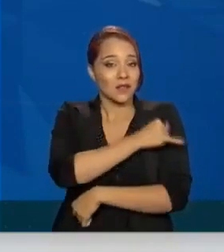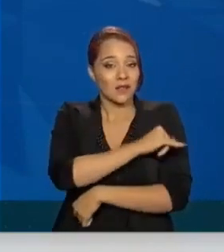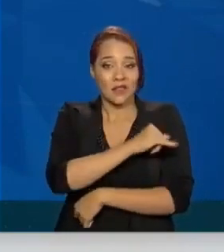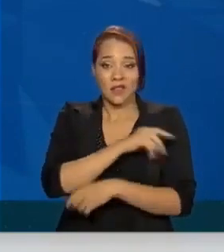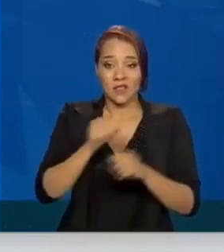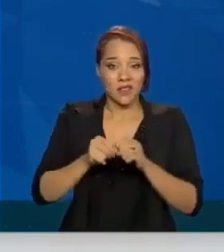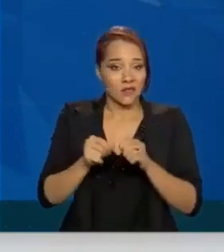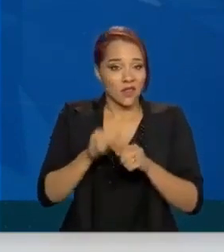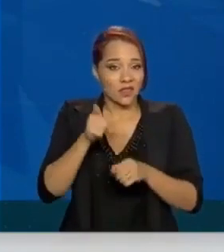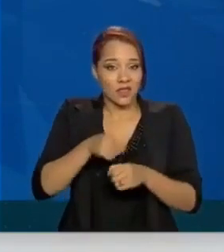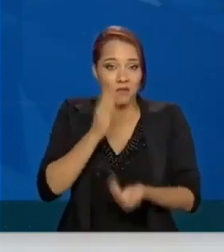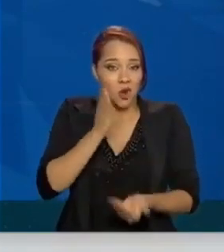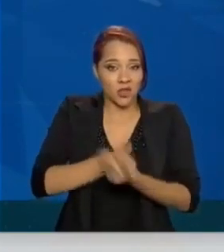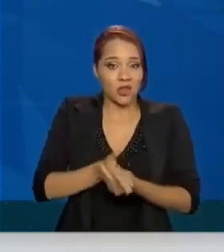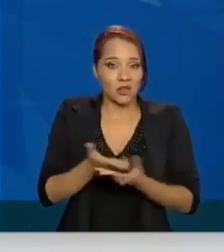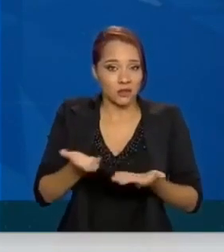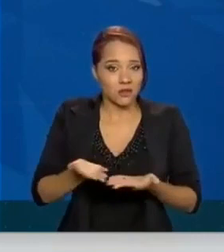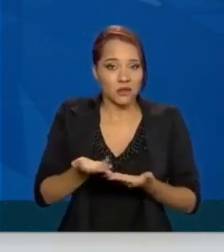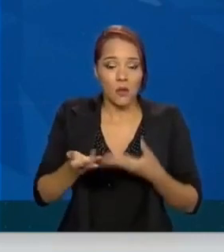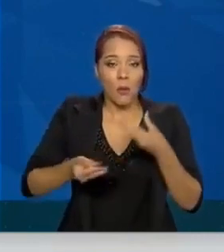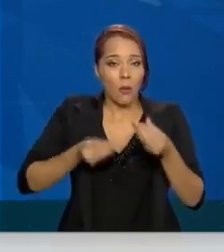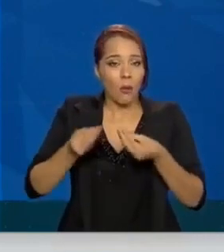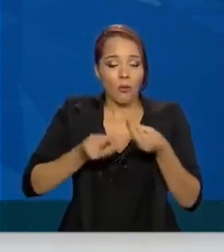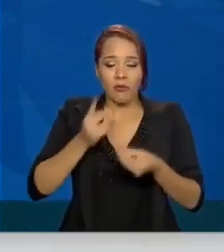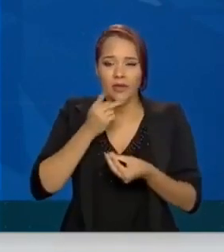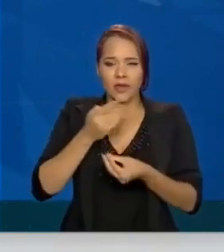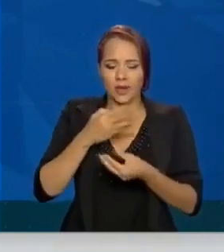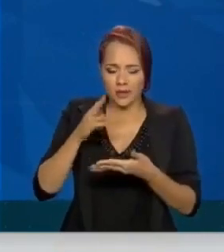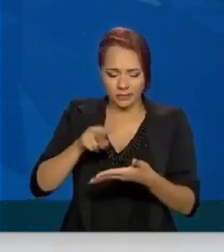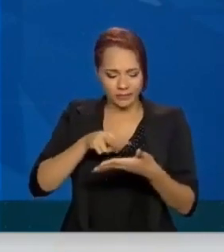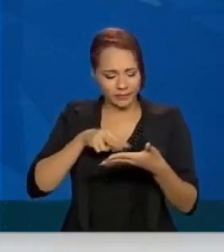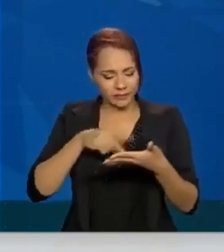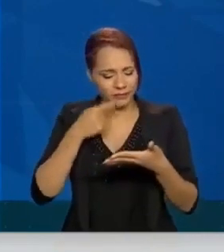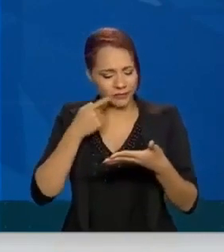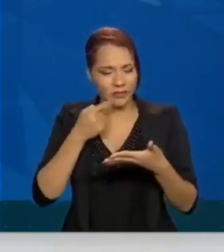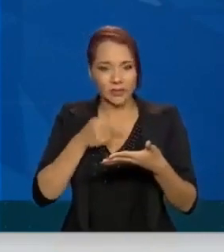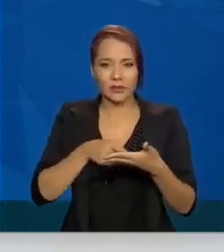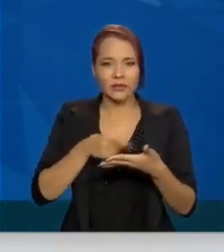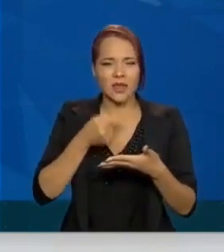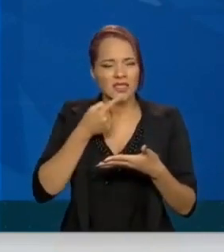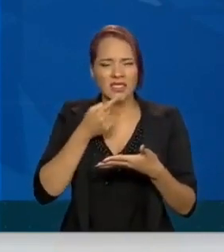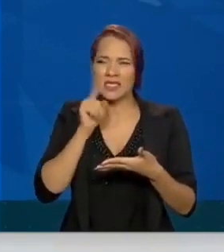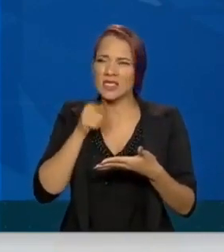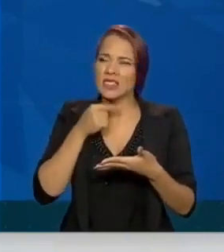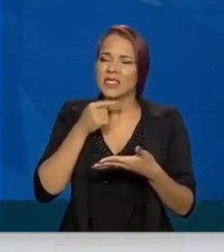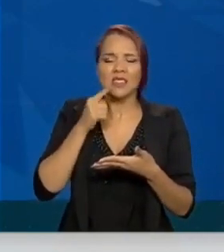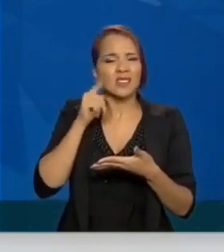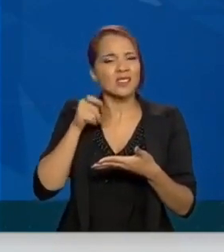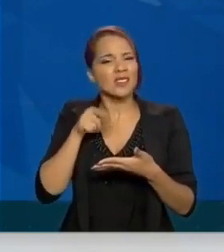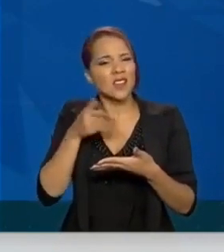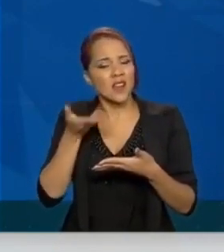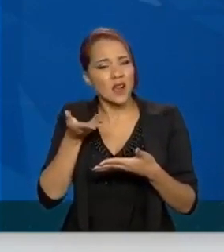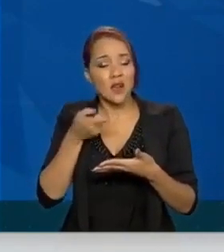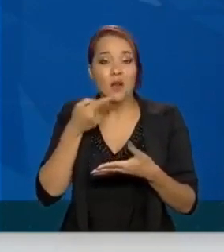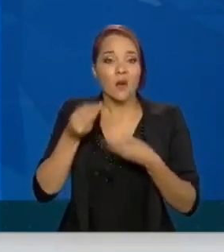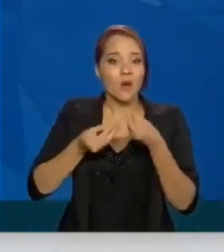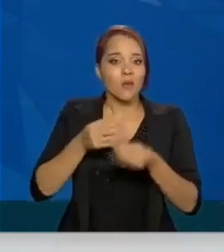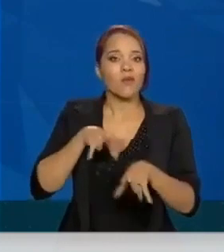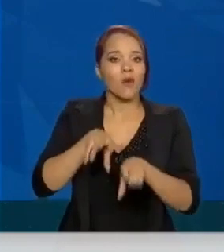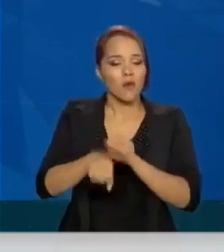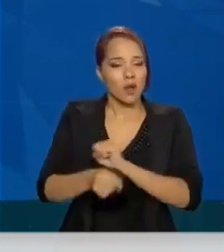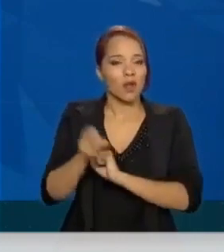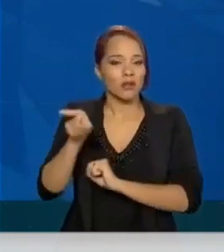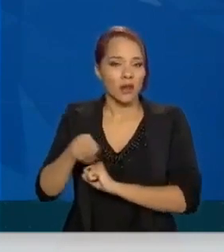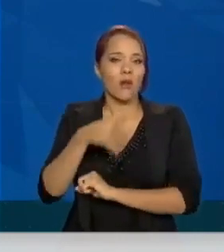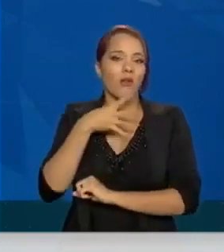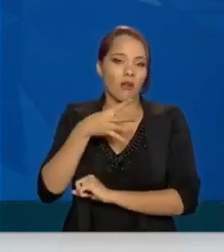faz esse movimento. Quer dizer, é uma coisa, como eu estava chegando aqui, eu olhei e falei, nossa, mas será? Mas como eu sou formado lá e conheço muita